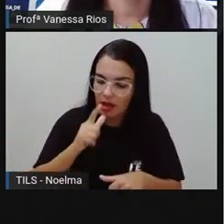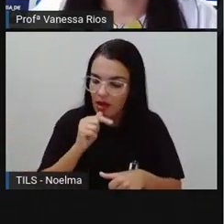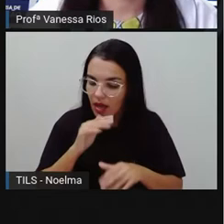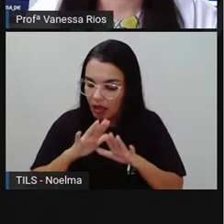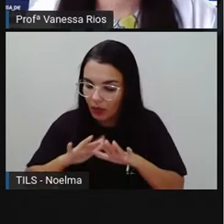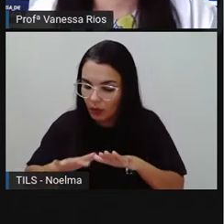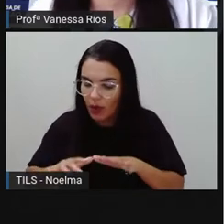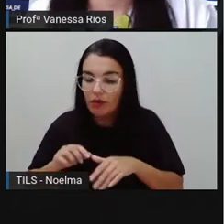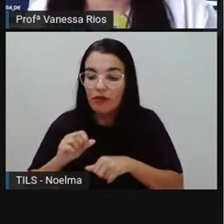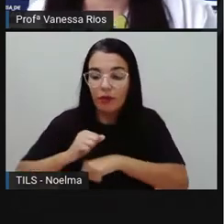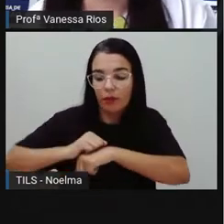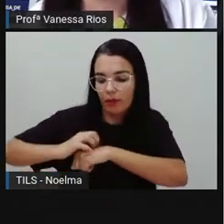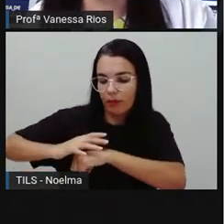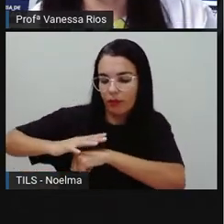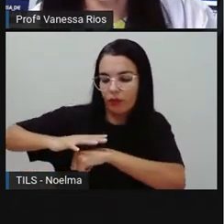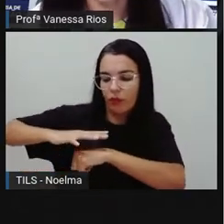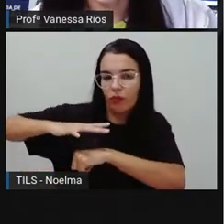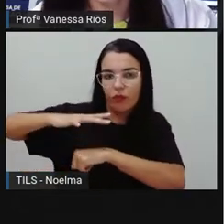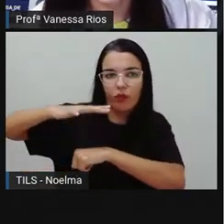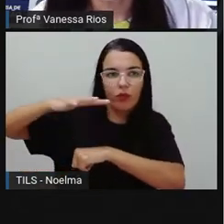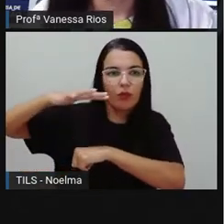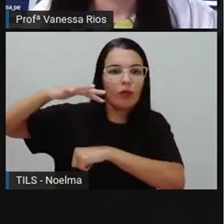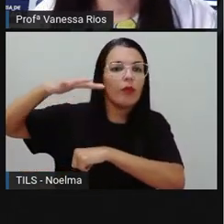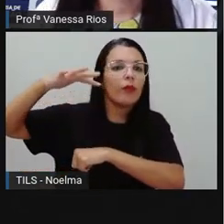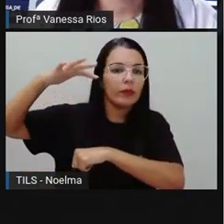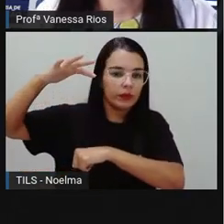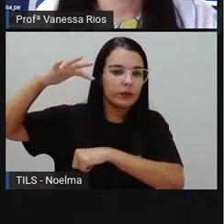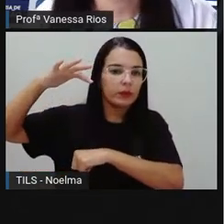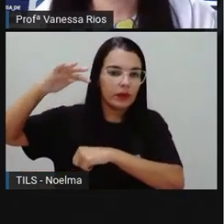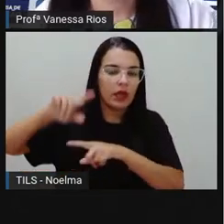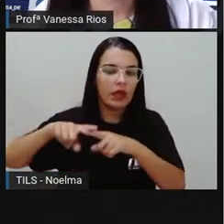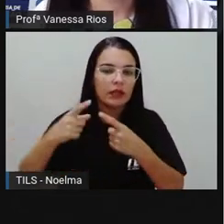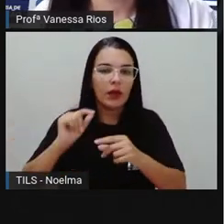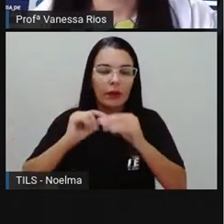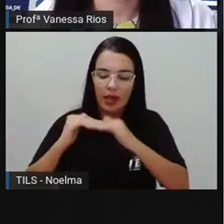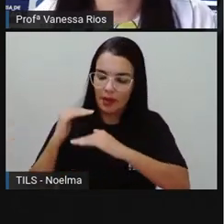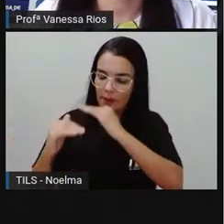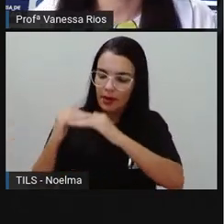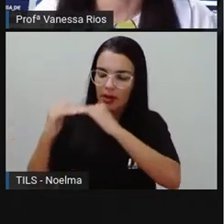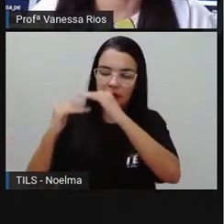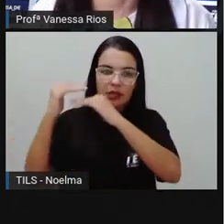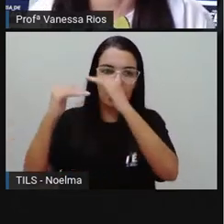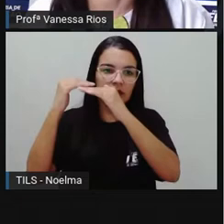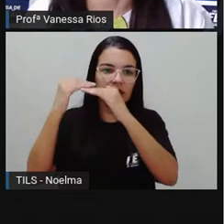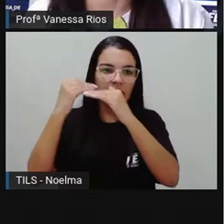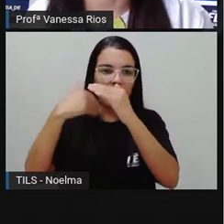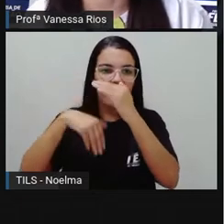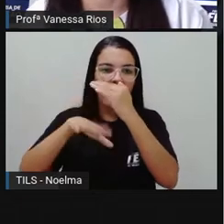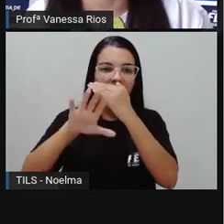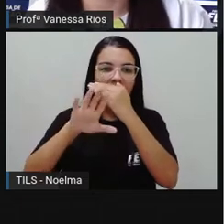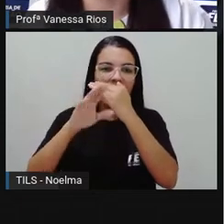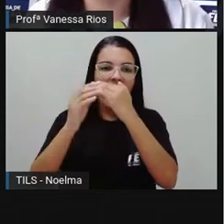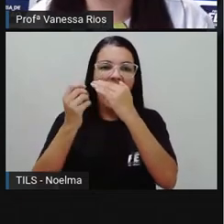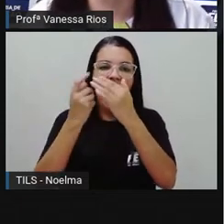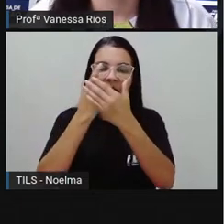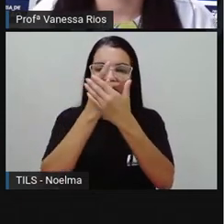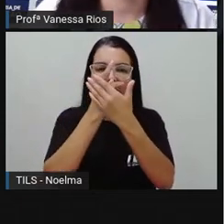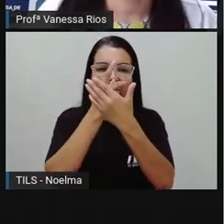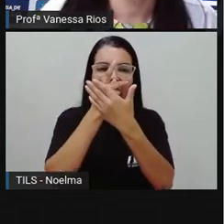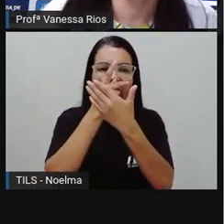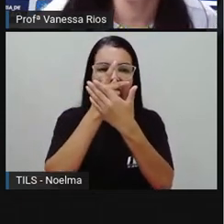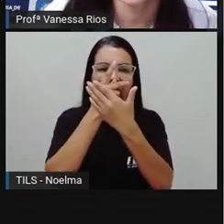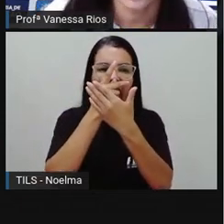líquido para o estado gasoso. E esse processo vai acontecer porque ela está sendo aquecida